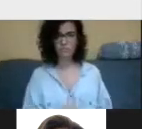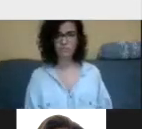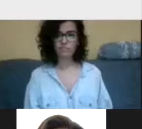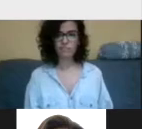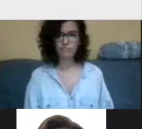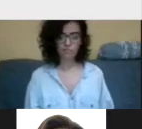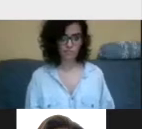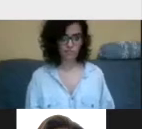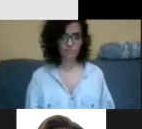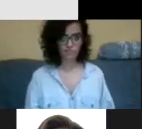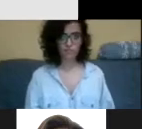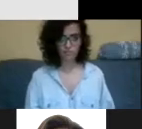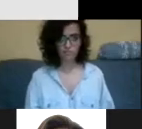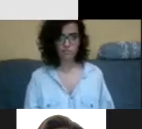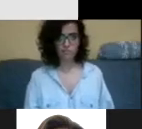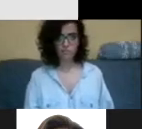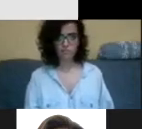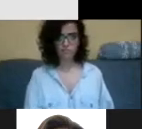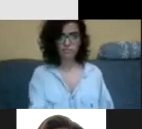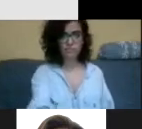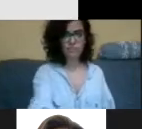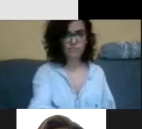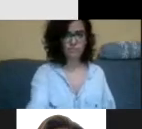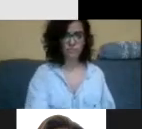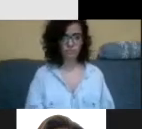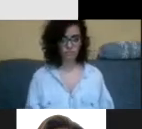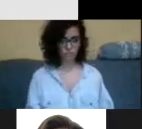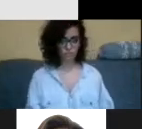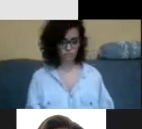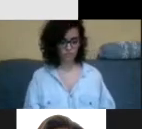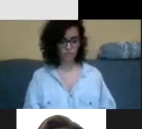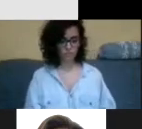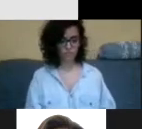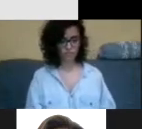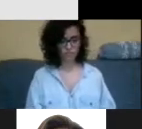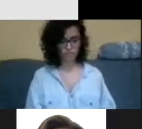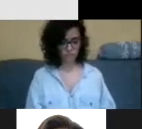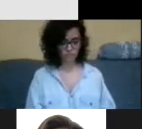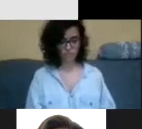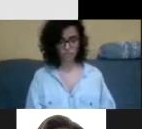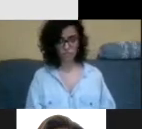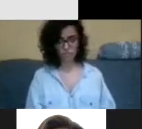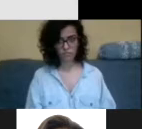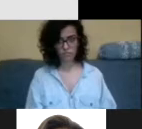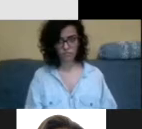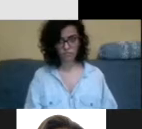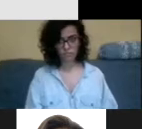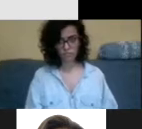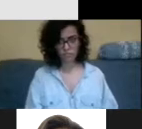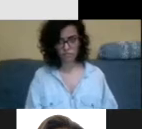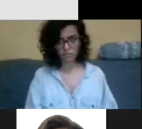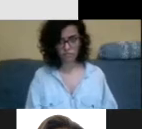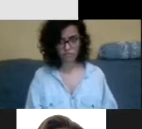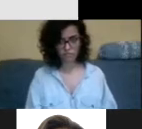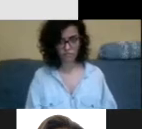Sim, estamos vendo. Ok. Então, Então, essa última parte que a Sabrina falou, que a